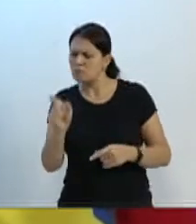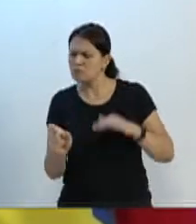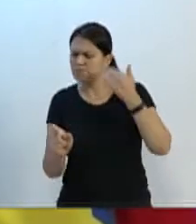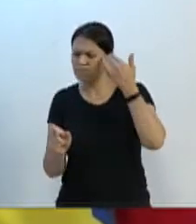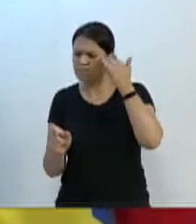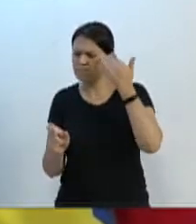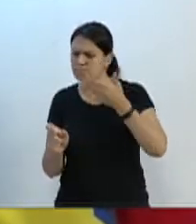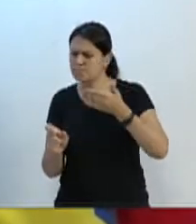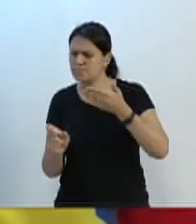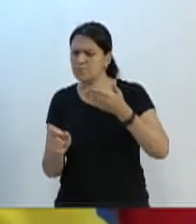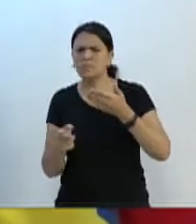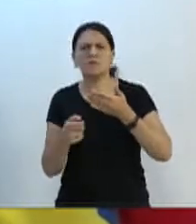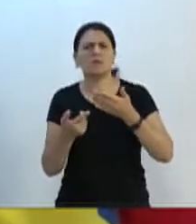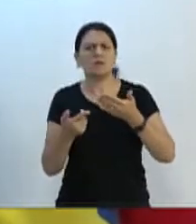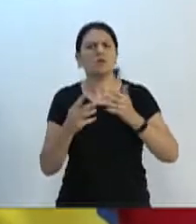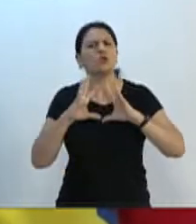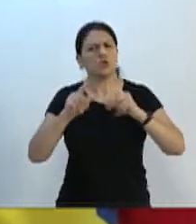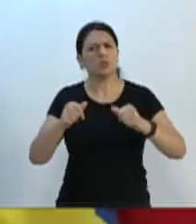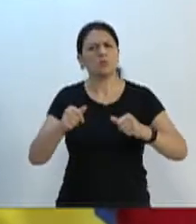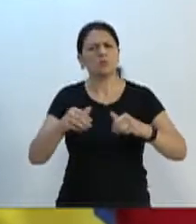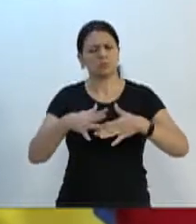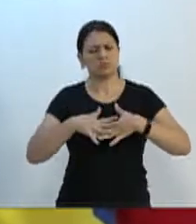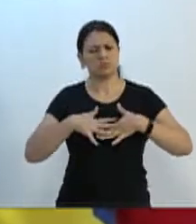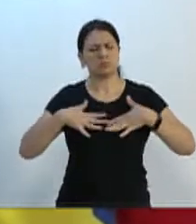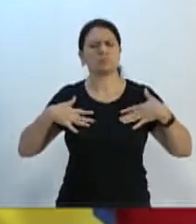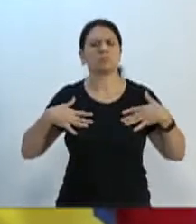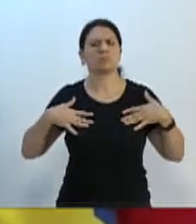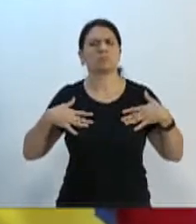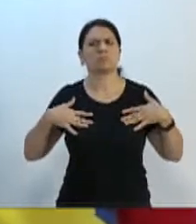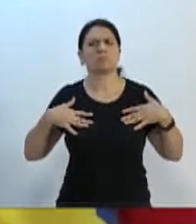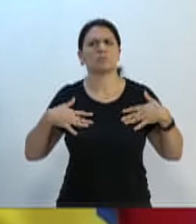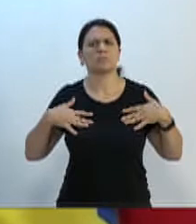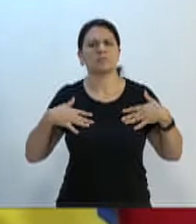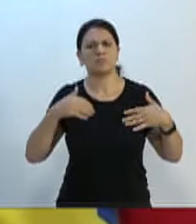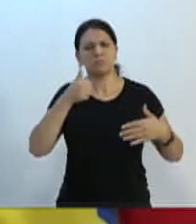quase todo mundo teria orgulho de se dizer feminista.